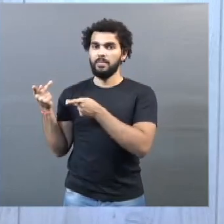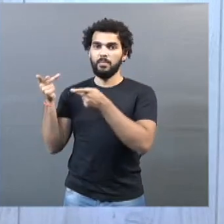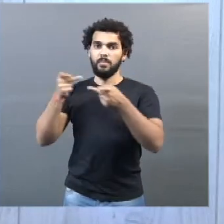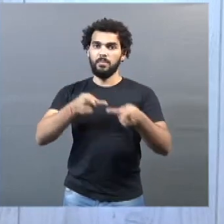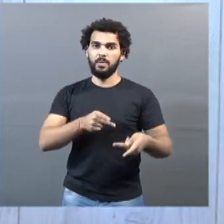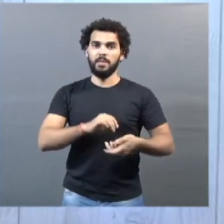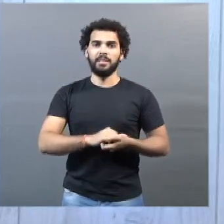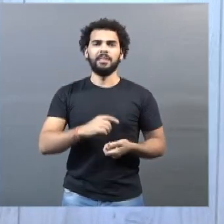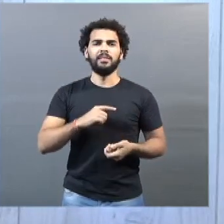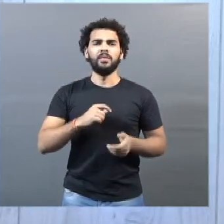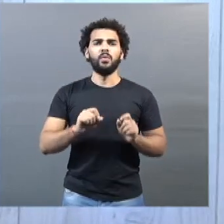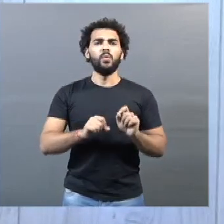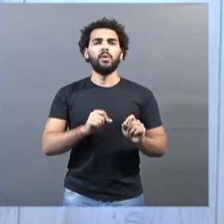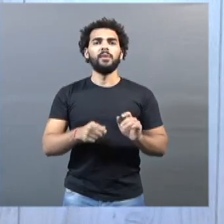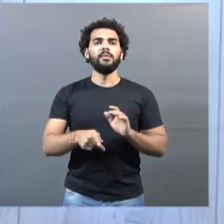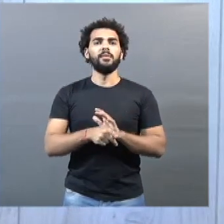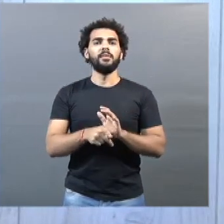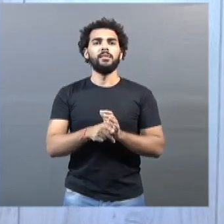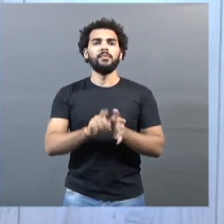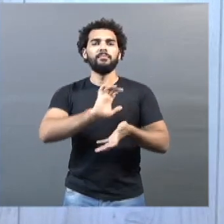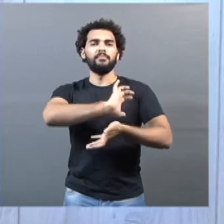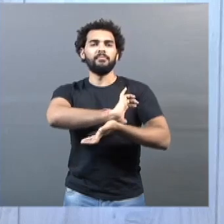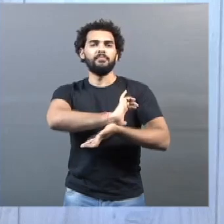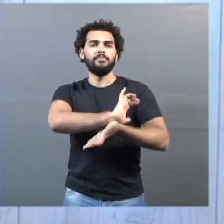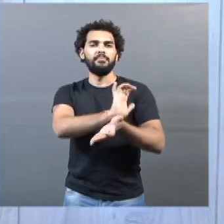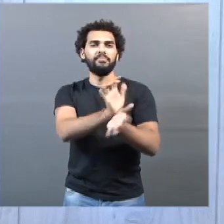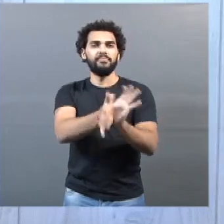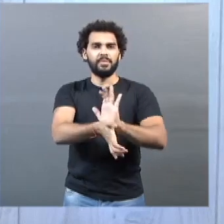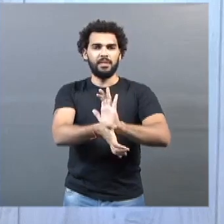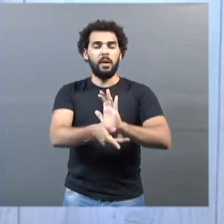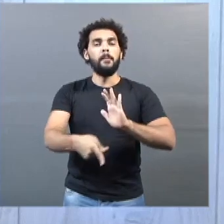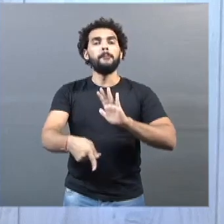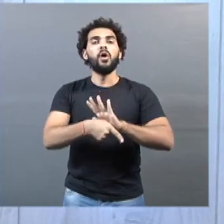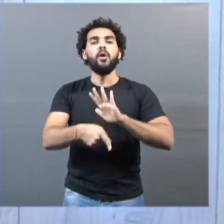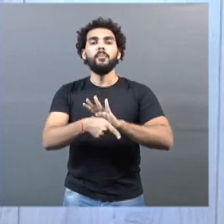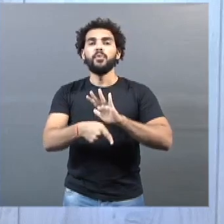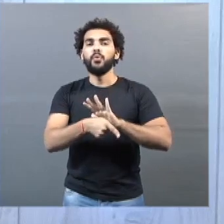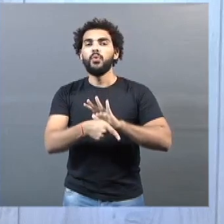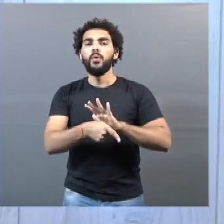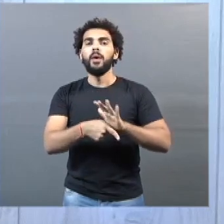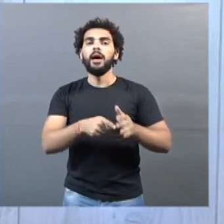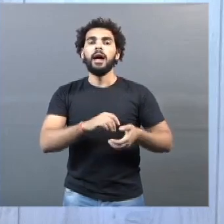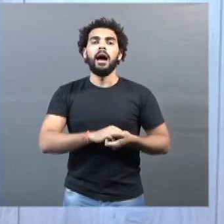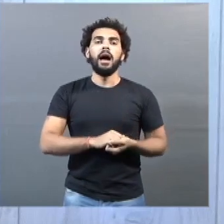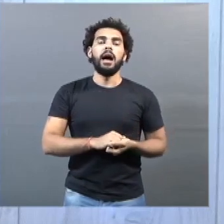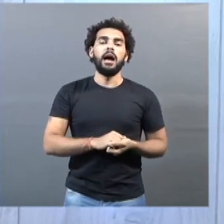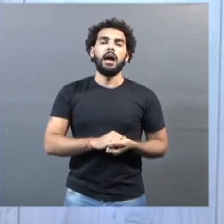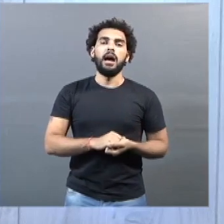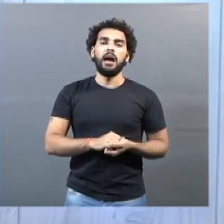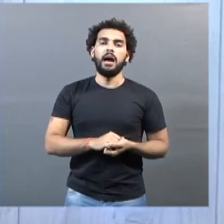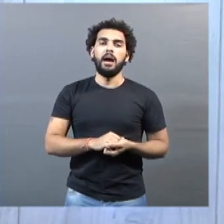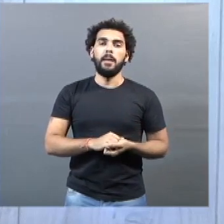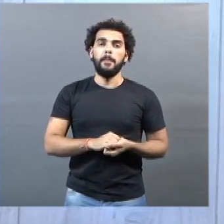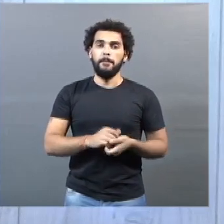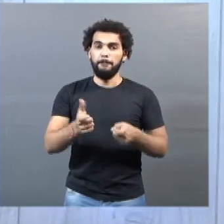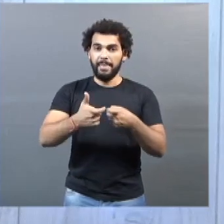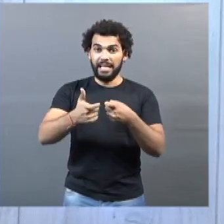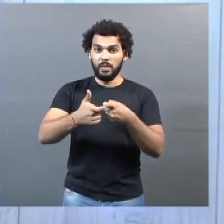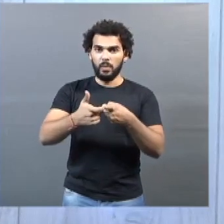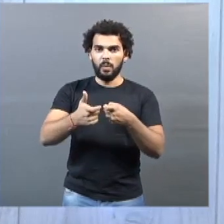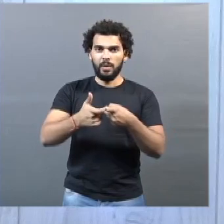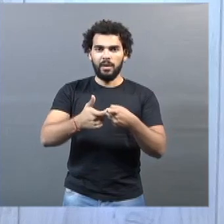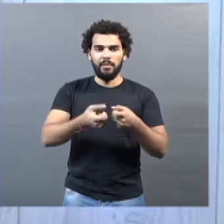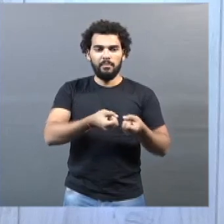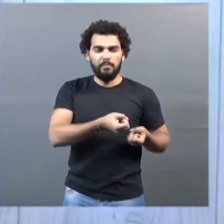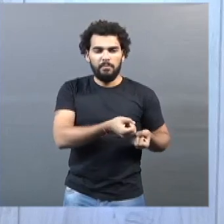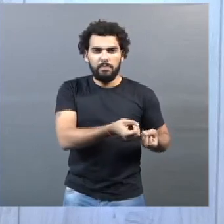alguns equipamentos médicos para o combate à Covid-19. E a nossa equipe vai acompanhar, então